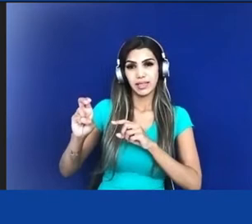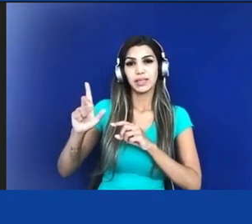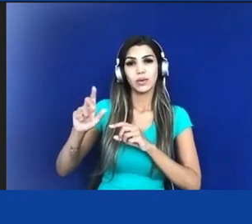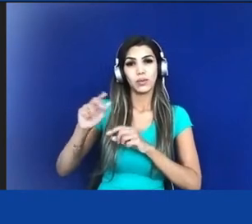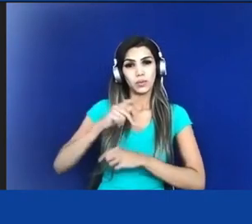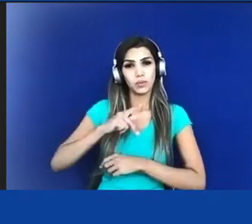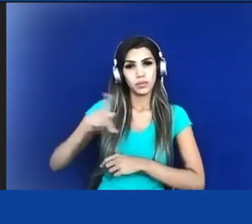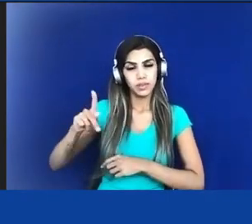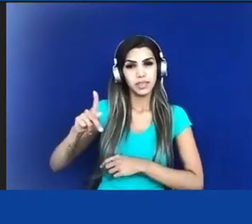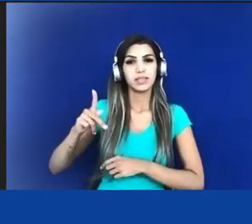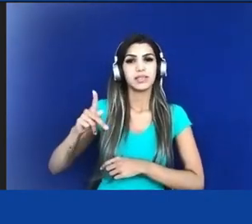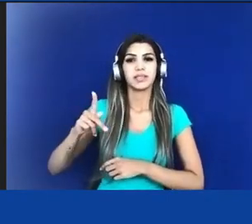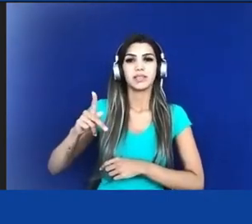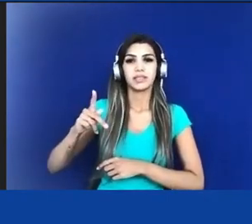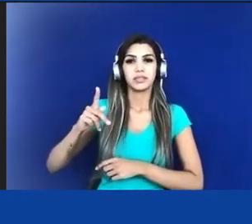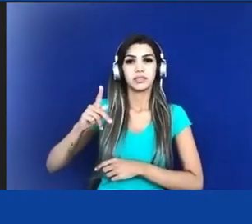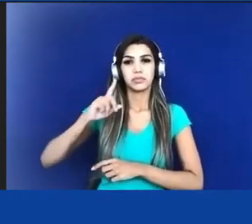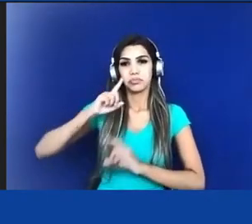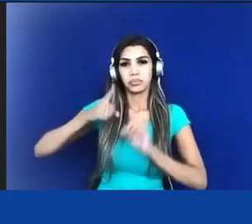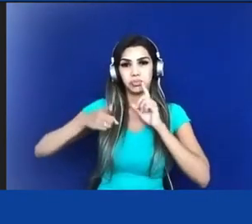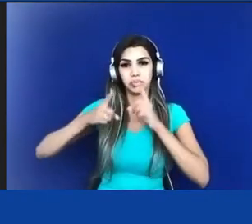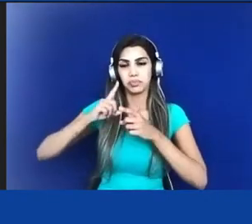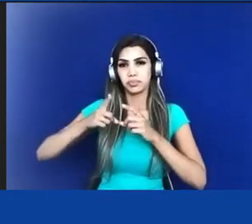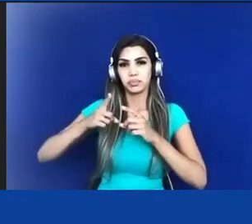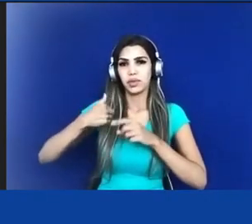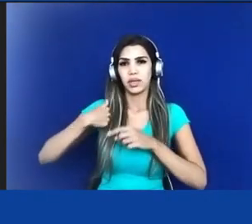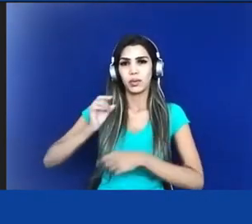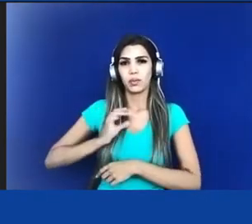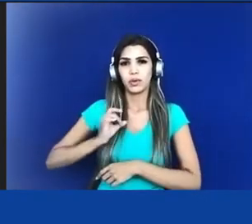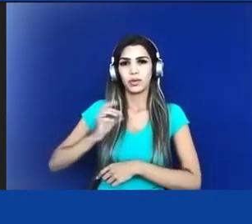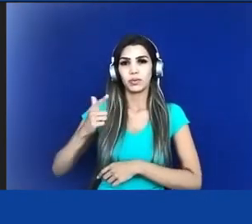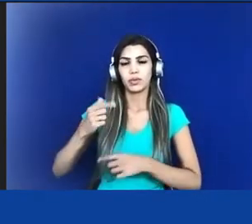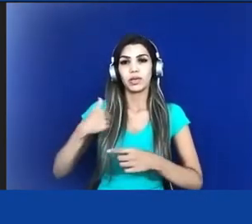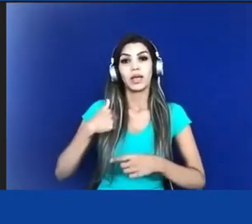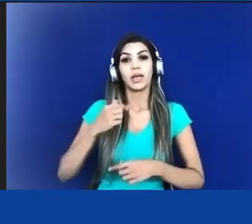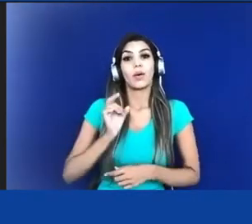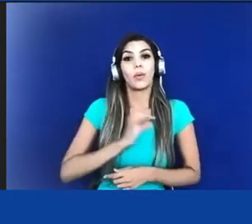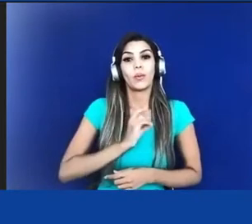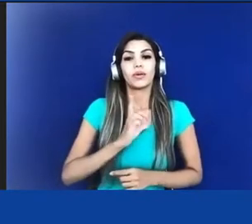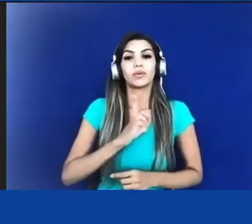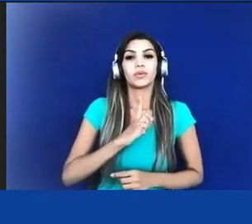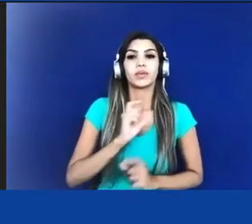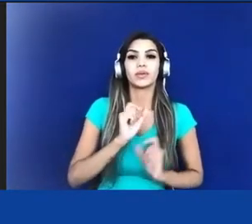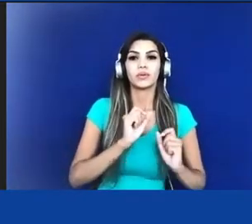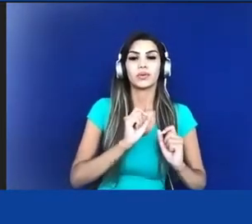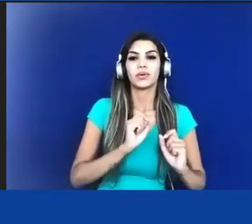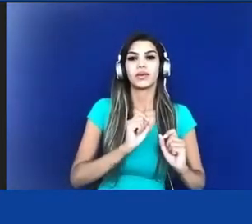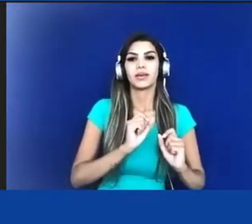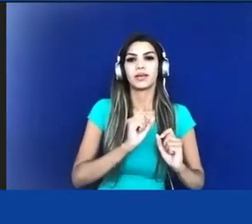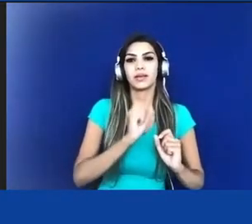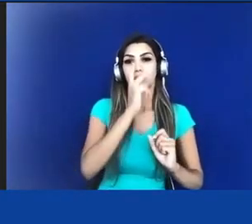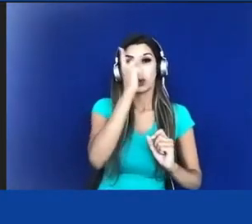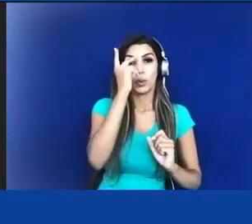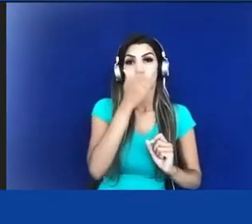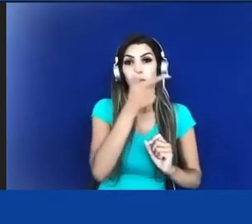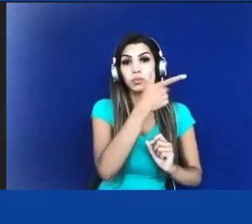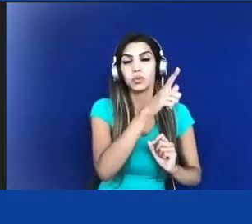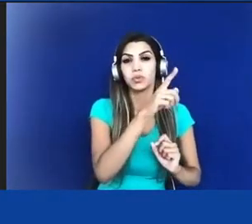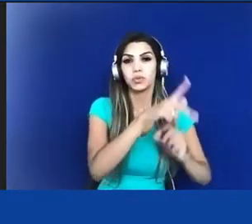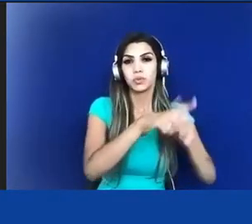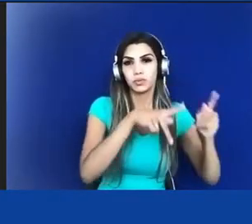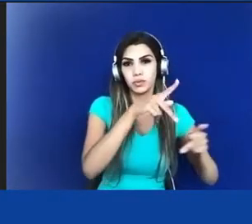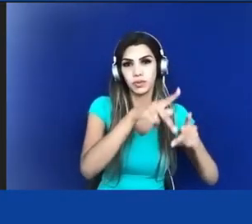E eu acho, então, o meu ponto é, acho que o que essa frase me permite dizer de uma maneira